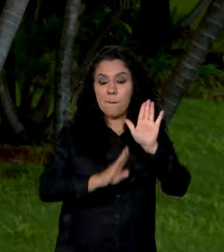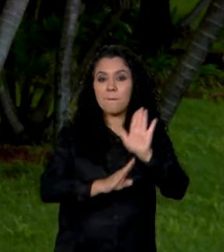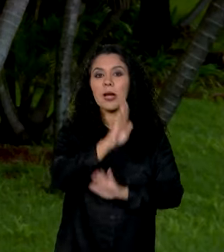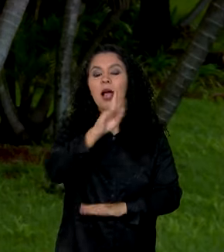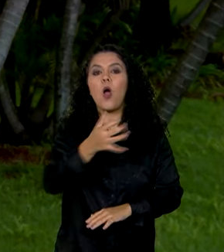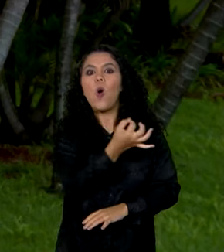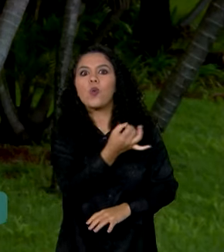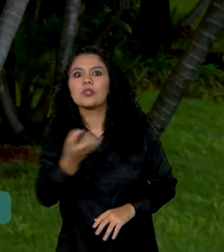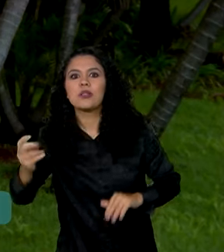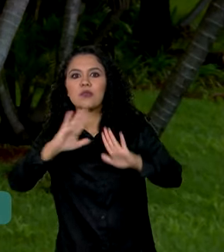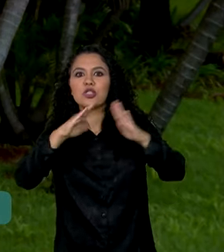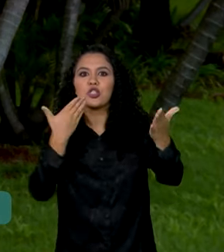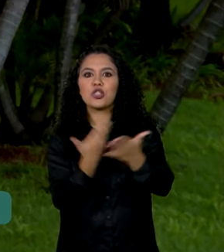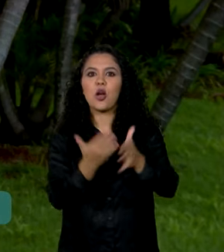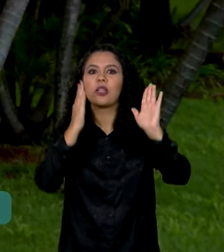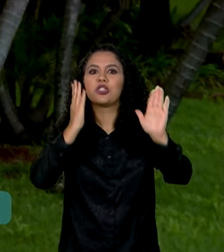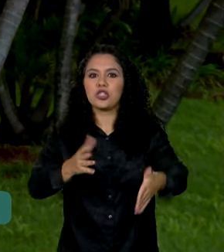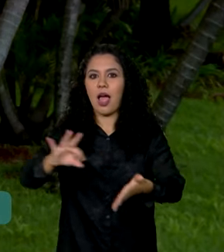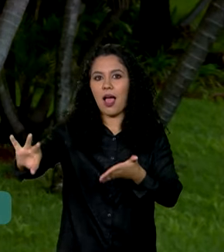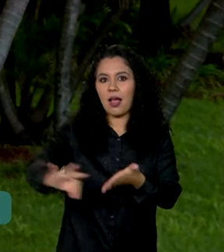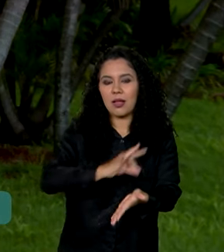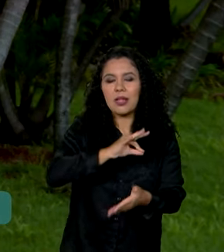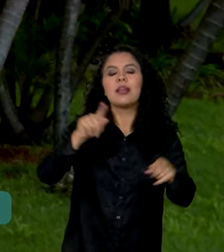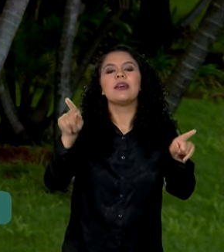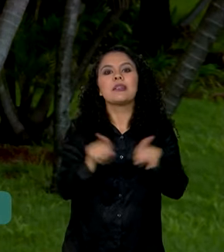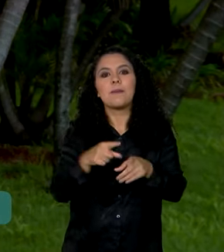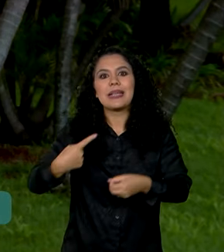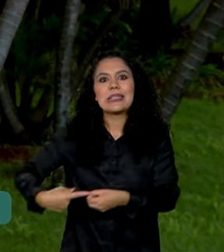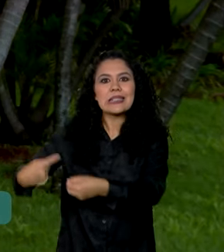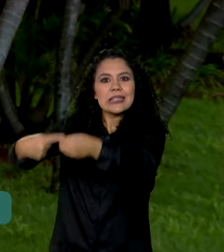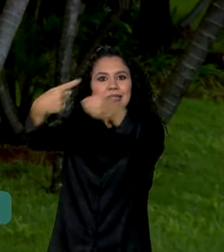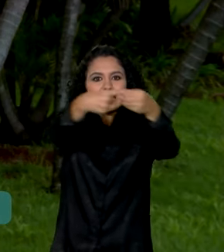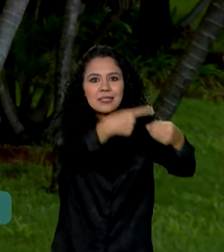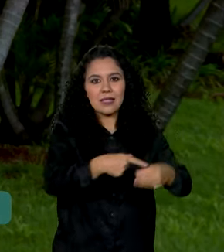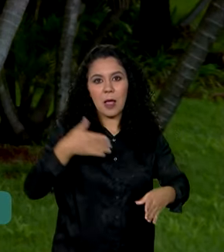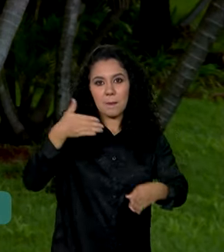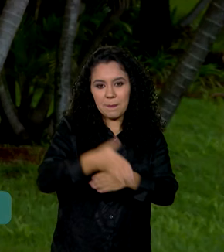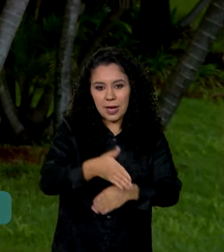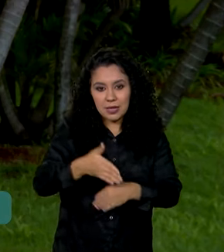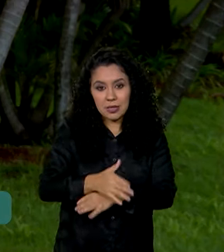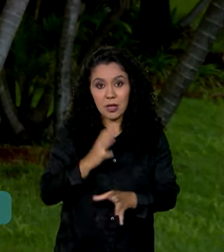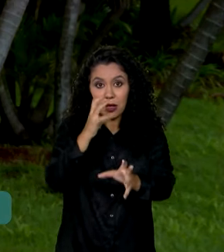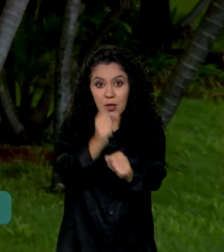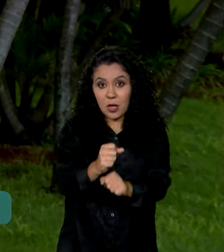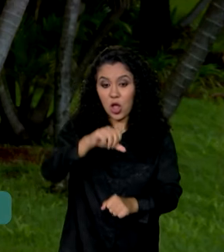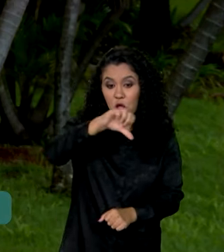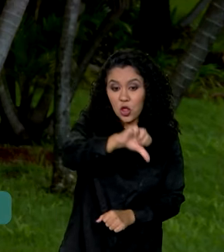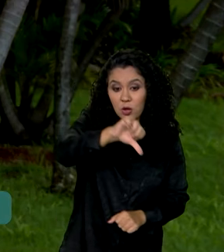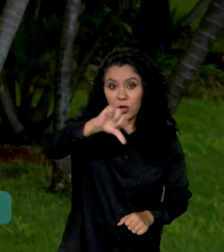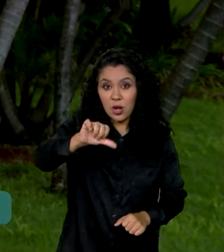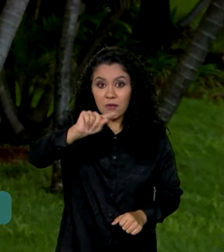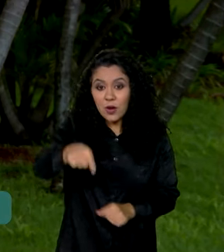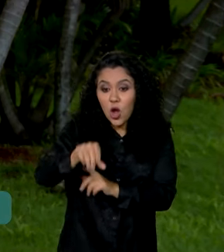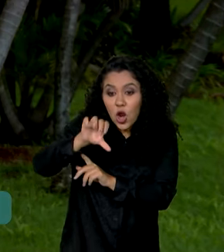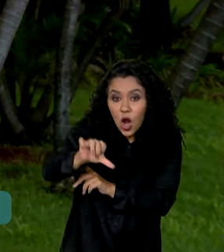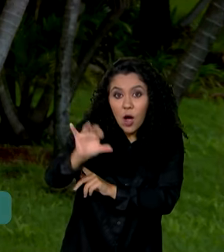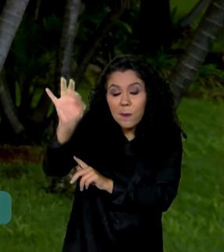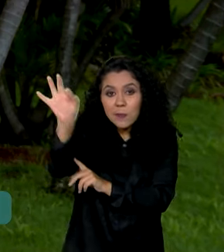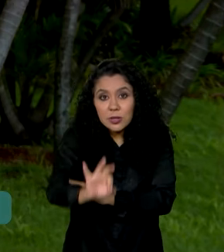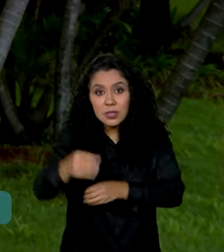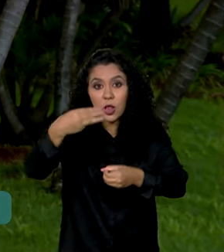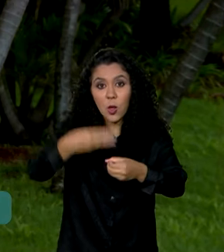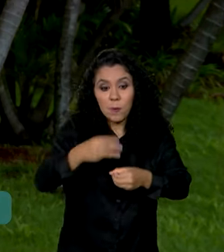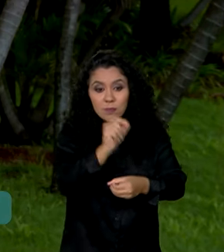escolas já registrado e o maior número de cidades participantes. 99,9% dos